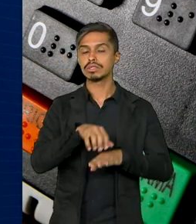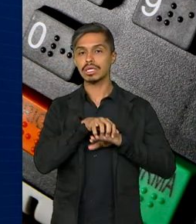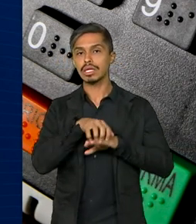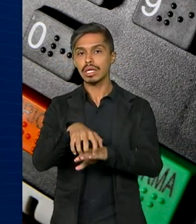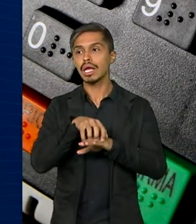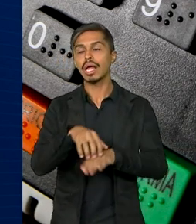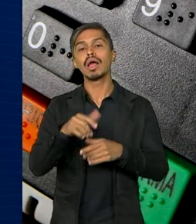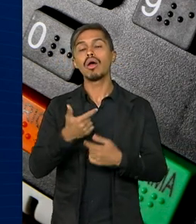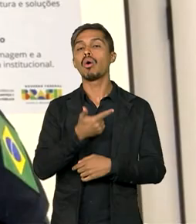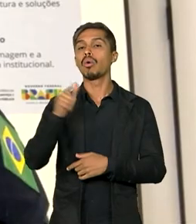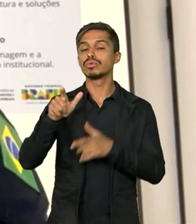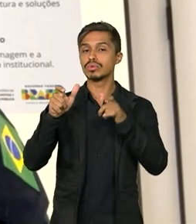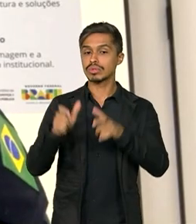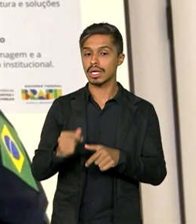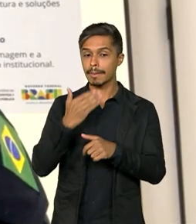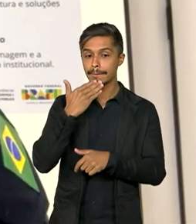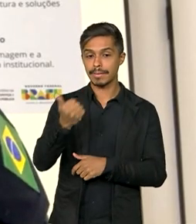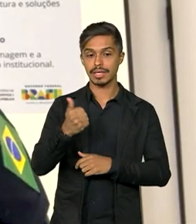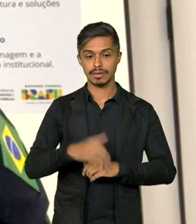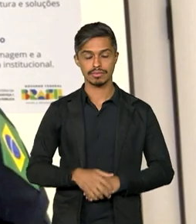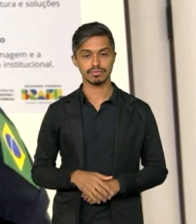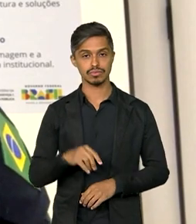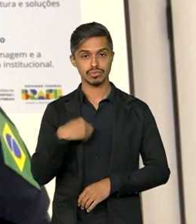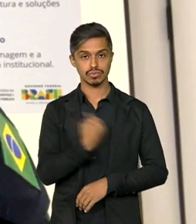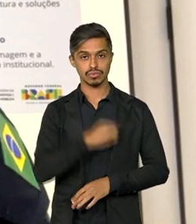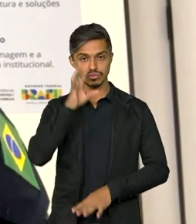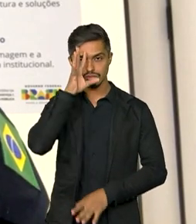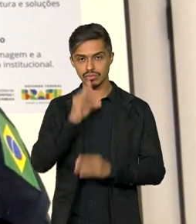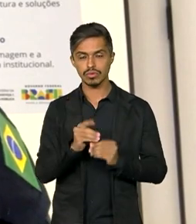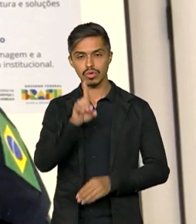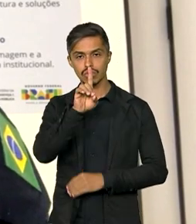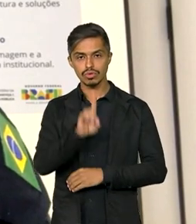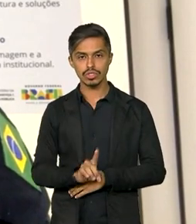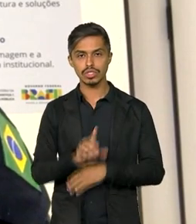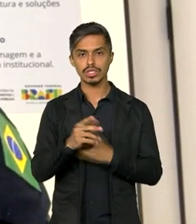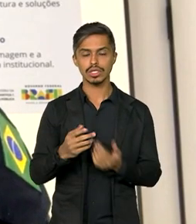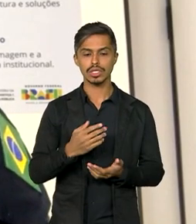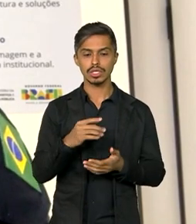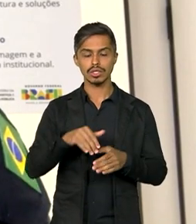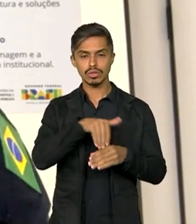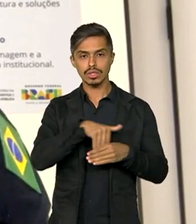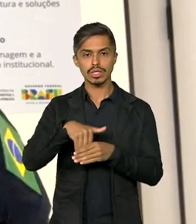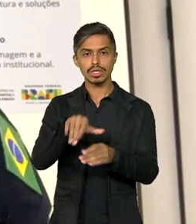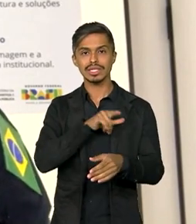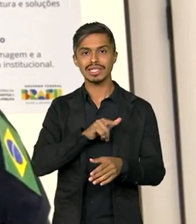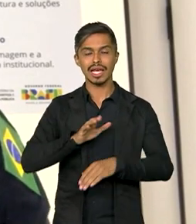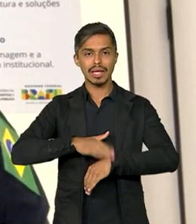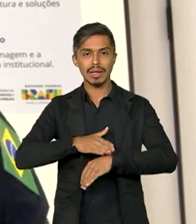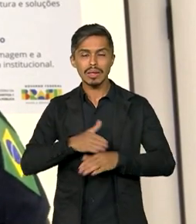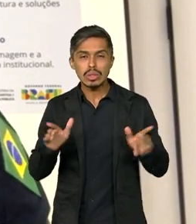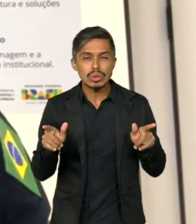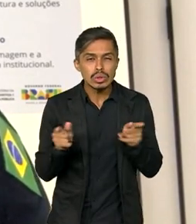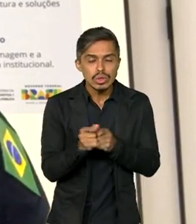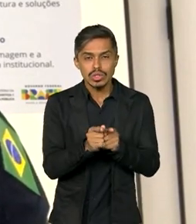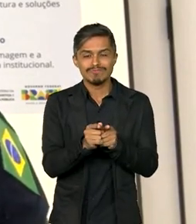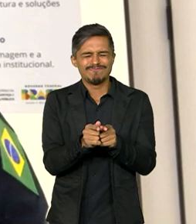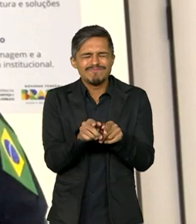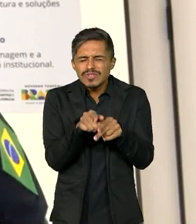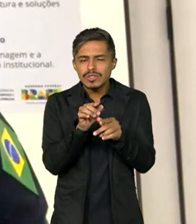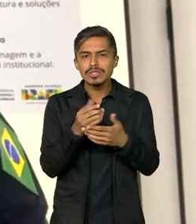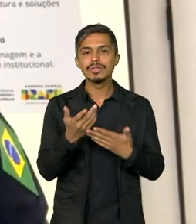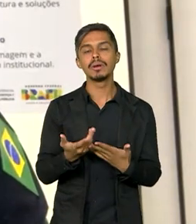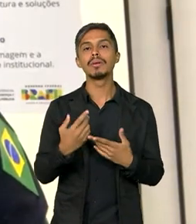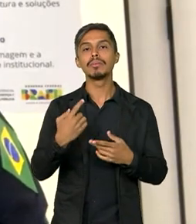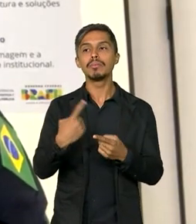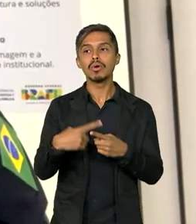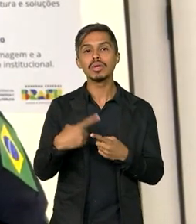circulação das pessoas. A gente entende que o direito eleitoral tem prazos curtíssimos, quase inexistentes, para não